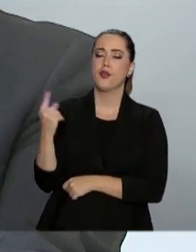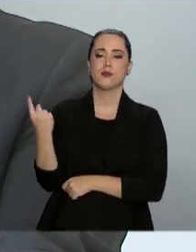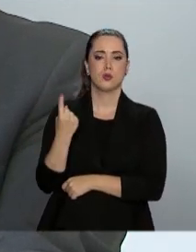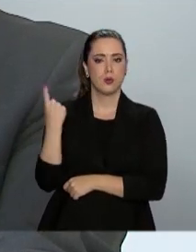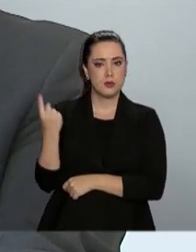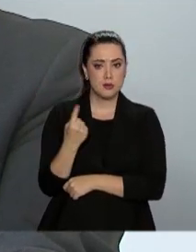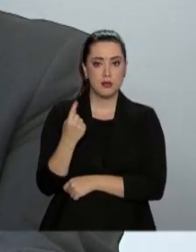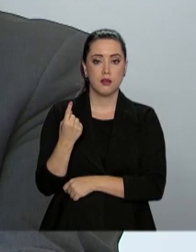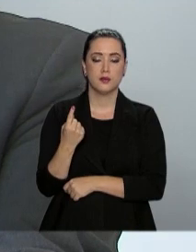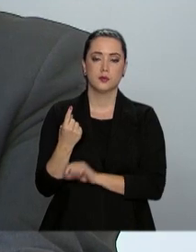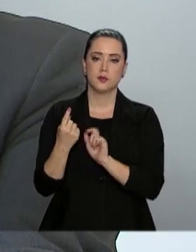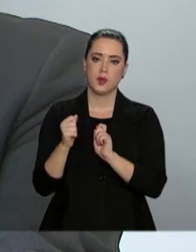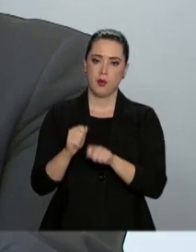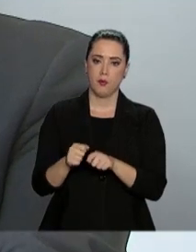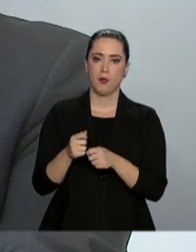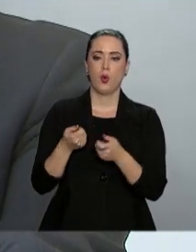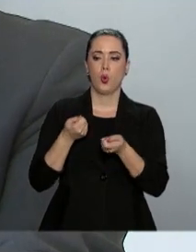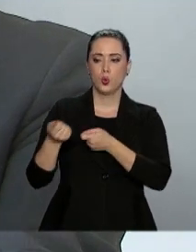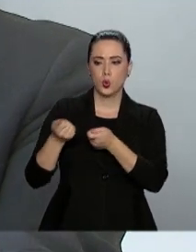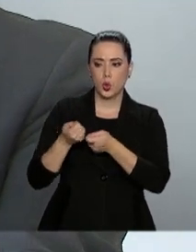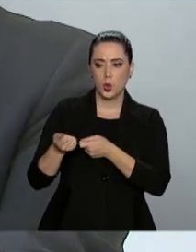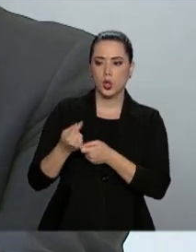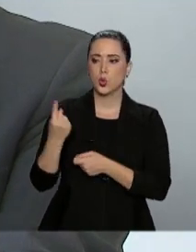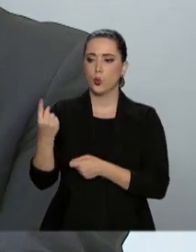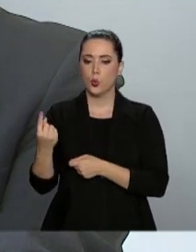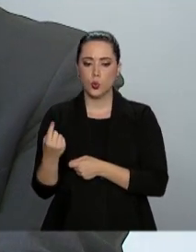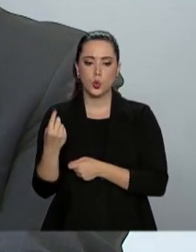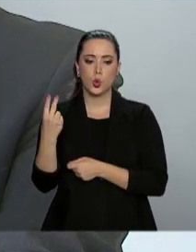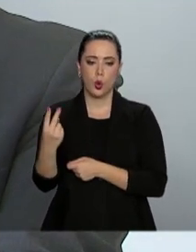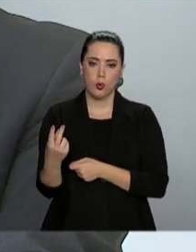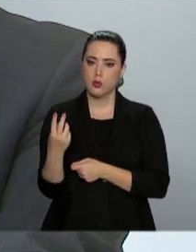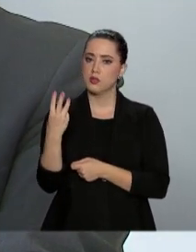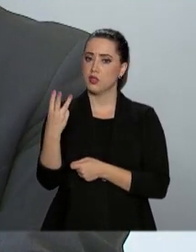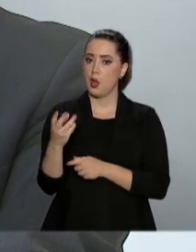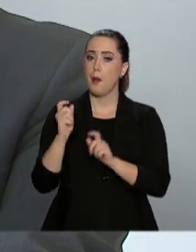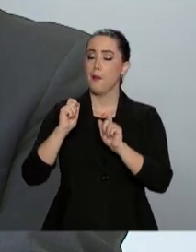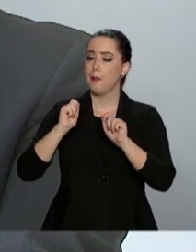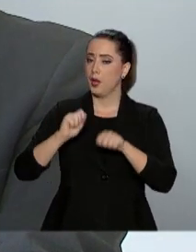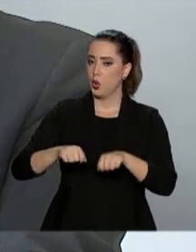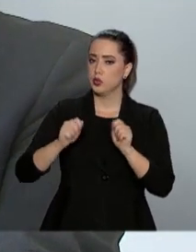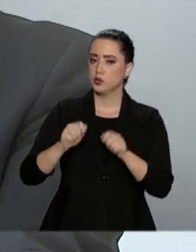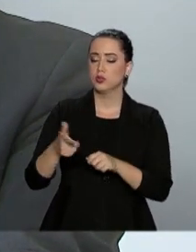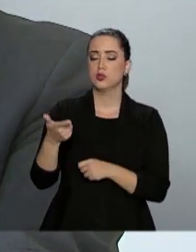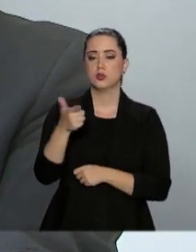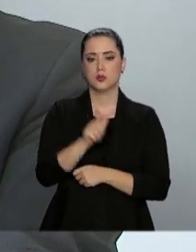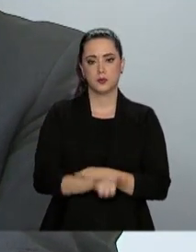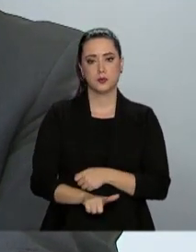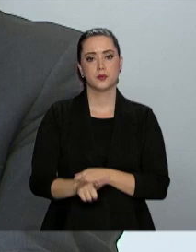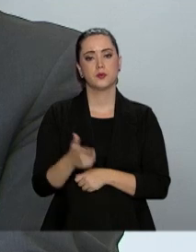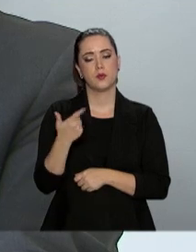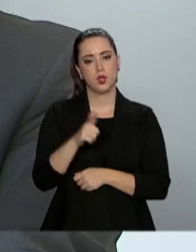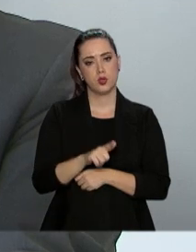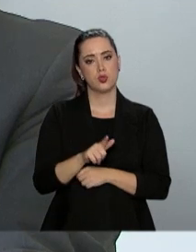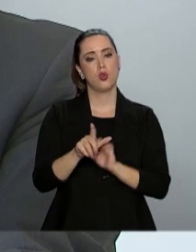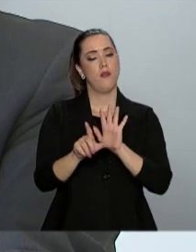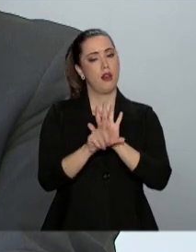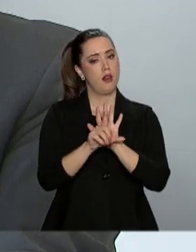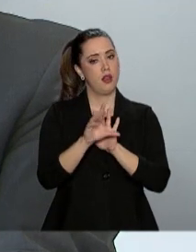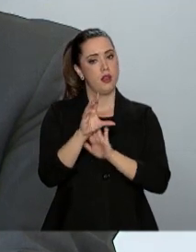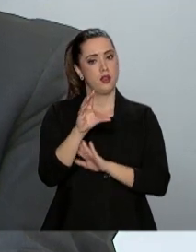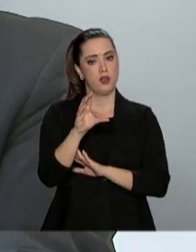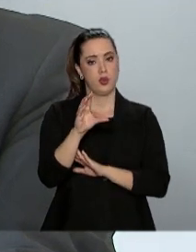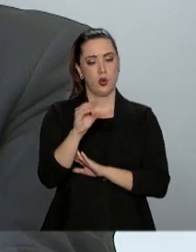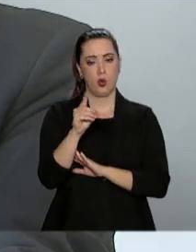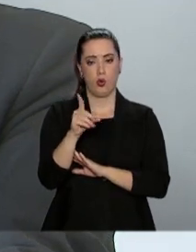algum tipo de controle, esses poderiam, novamente, de novo, o Código de Defesa do Consumidor tem essa